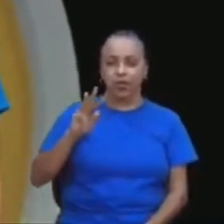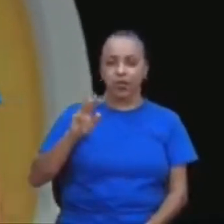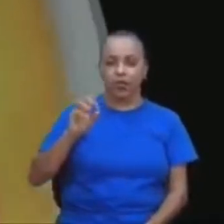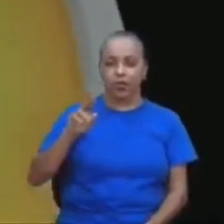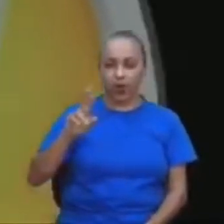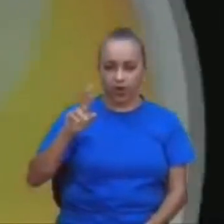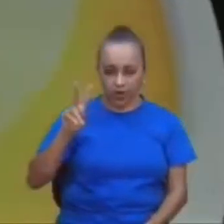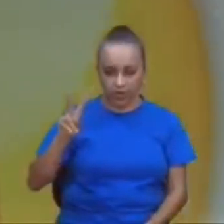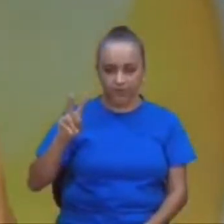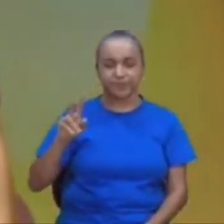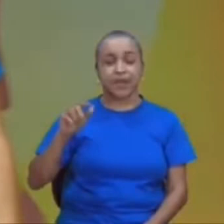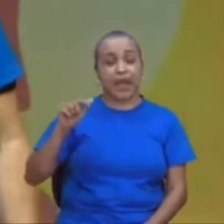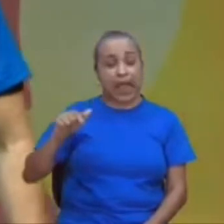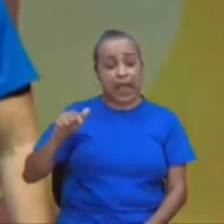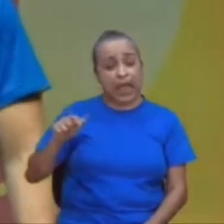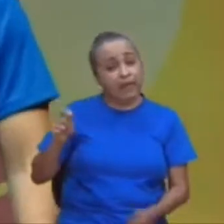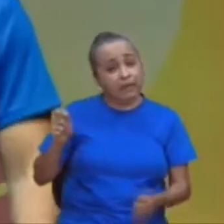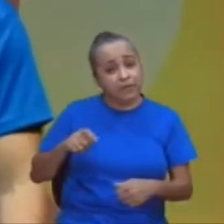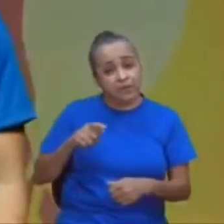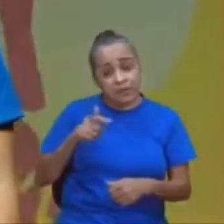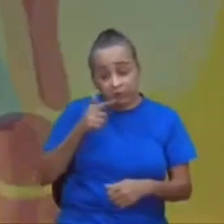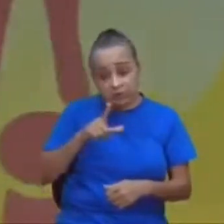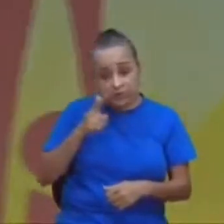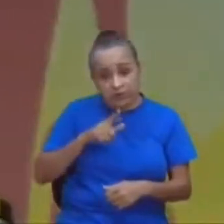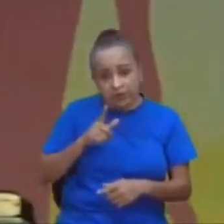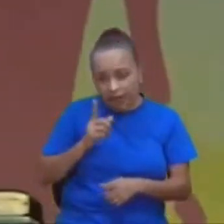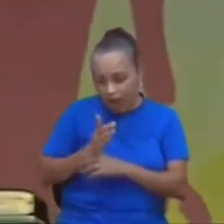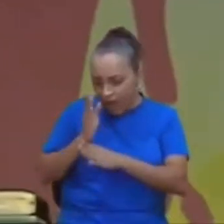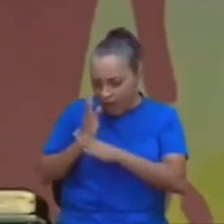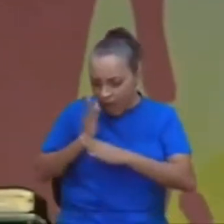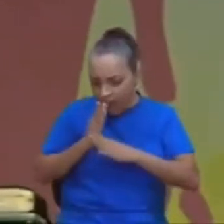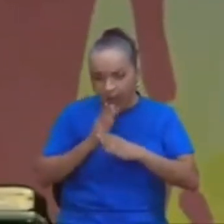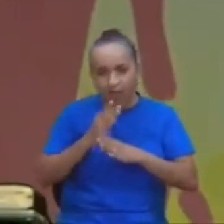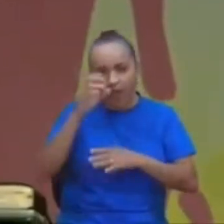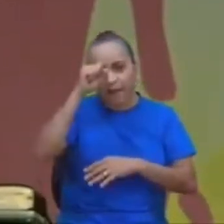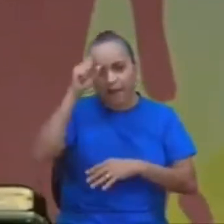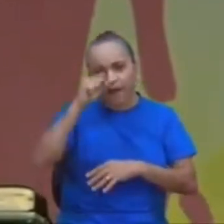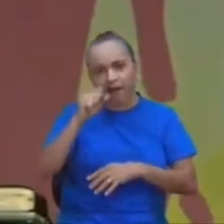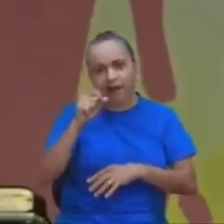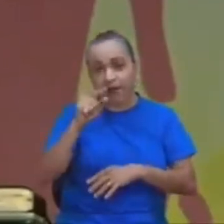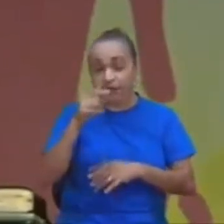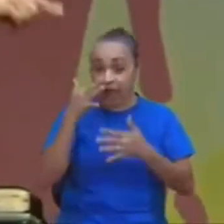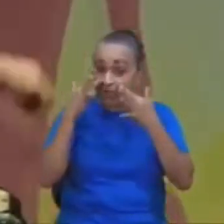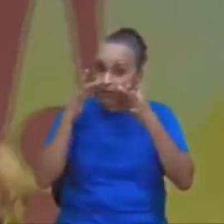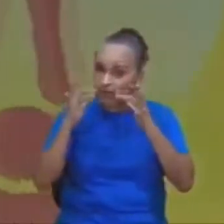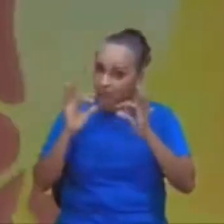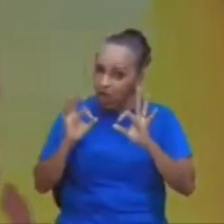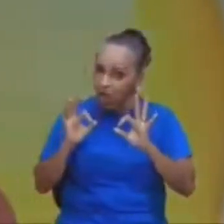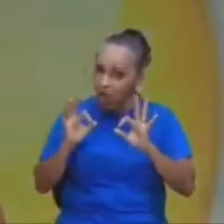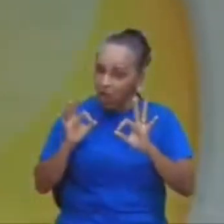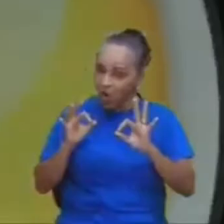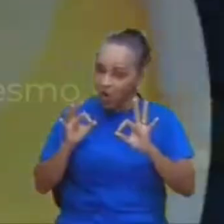e você, com tanto tesouro, não tem sido esperto, então, preste atenção, próximo,